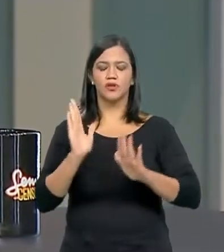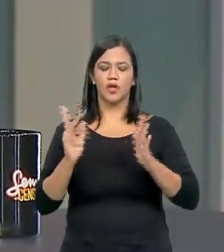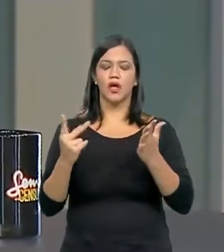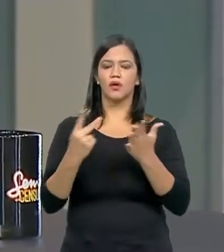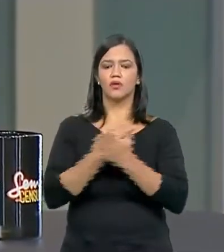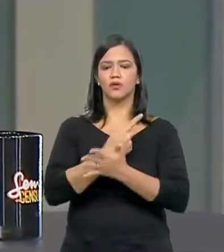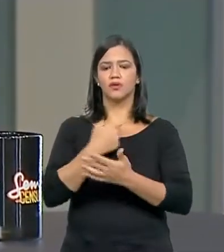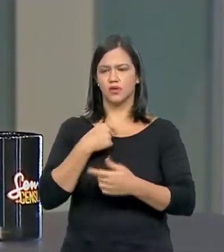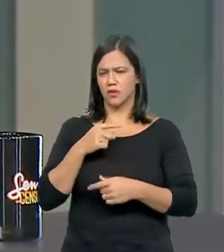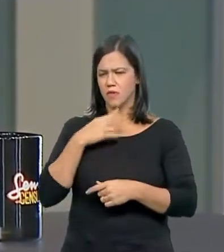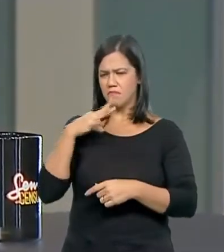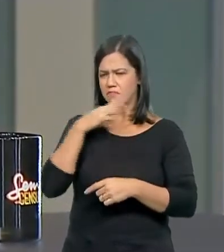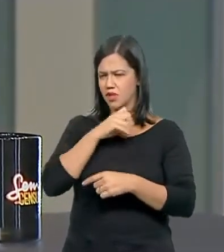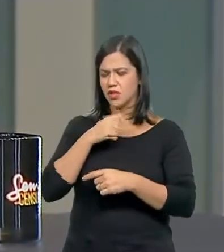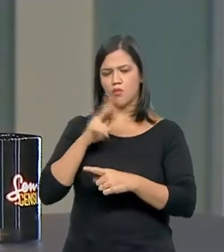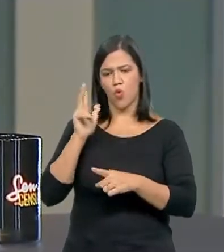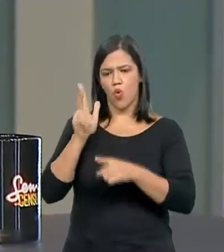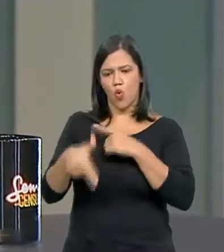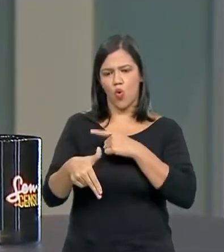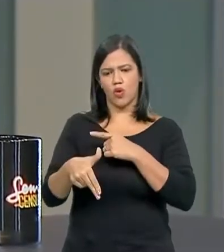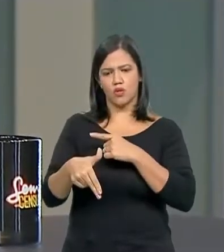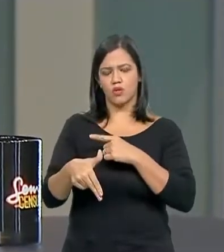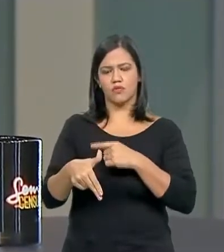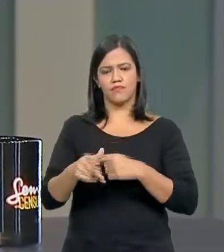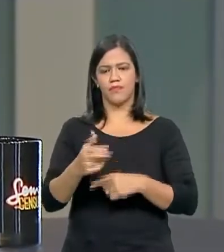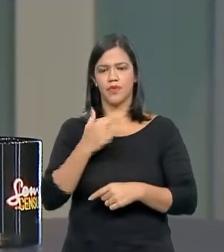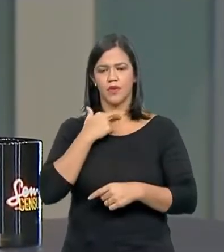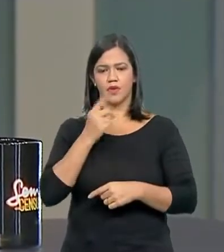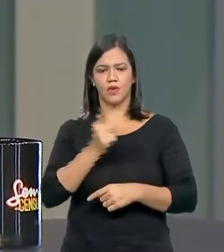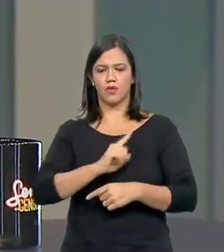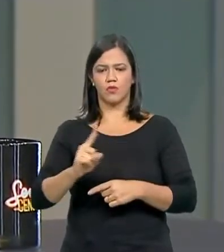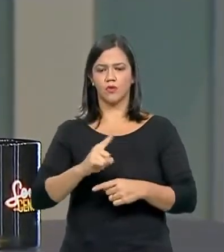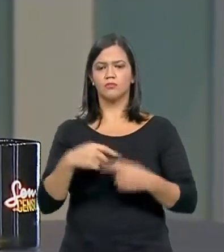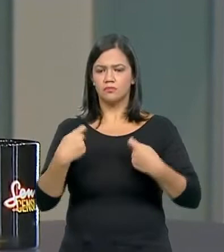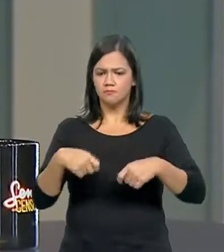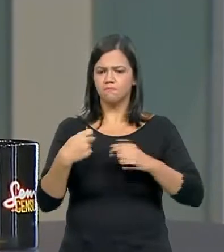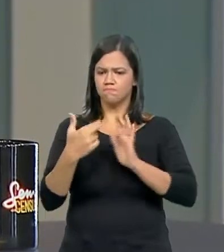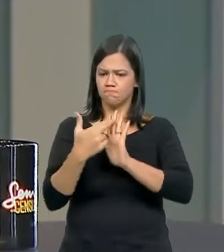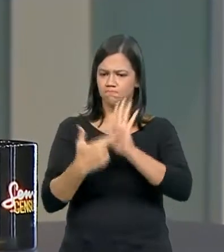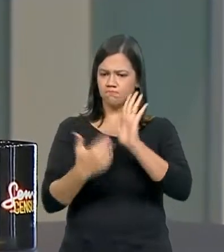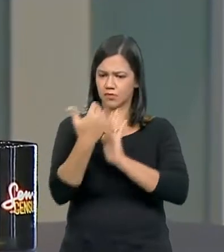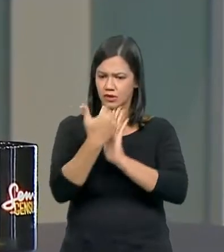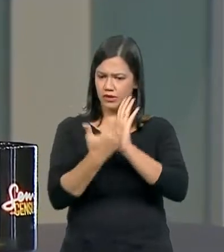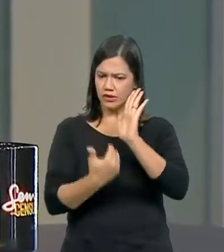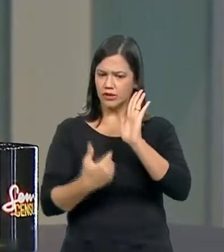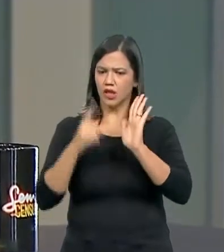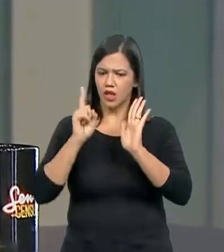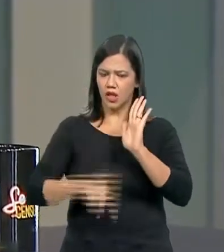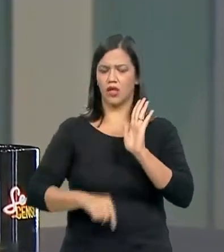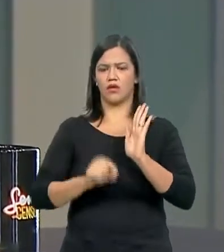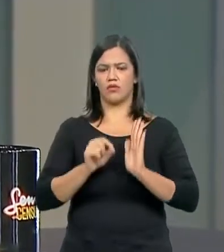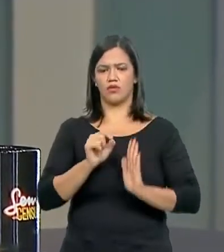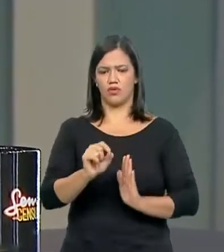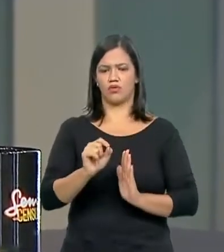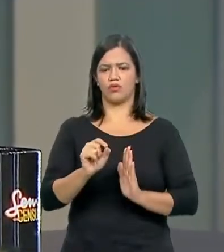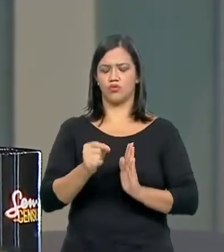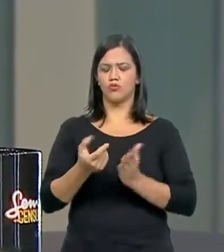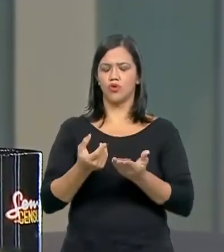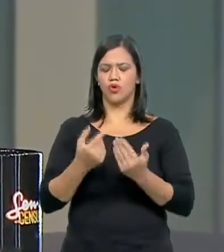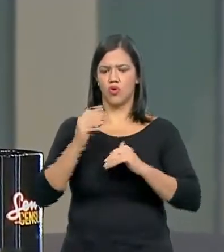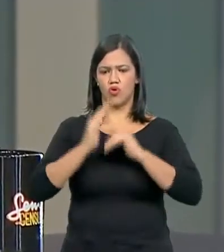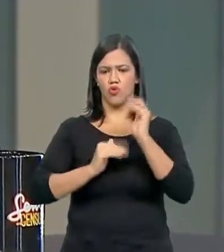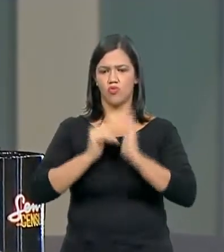quando acontece, nós cortamos na própria carne. Nós não podemos sair desse trilho que é o trilho